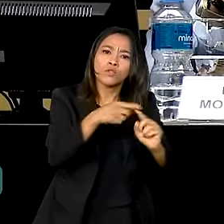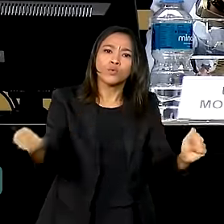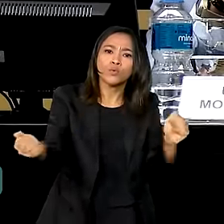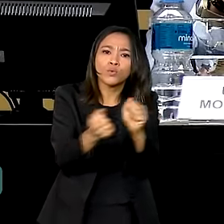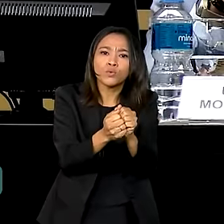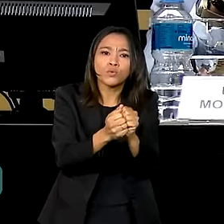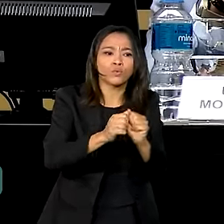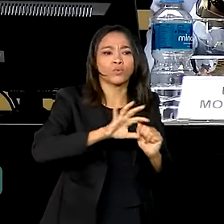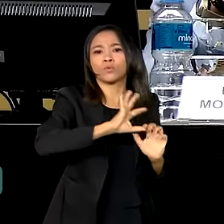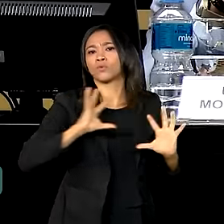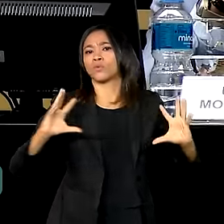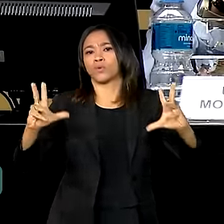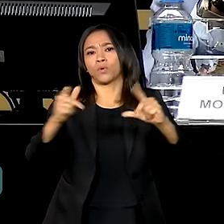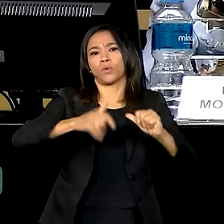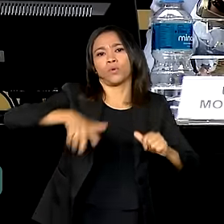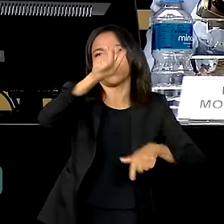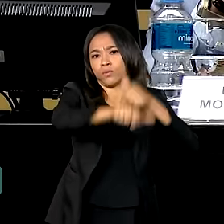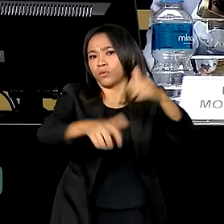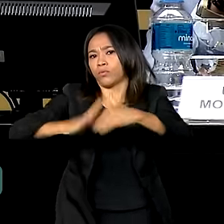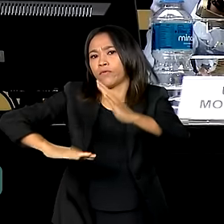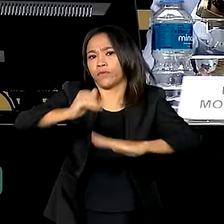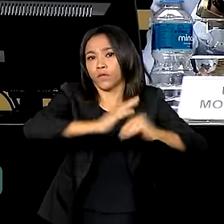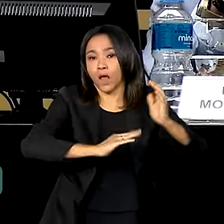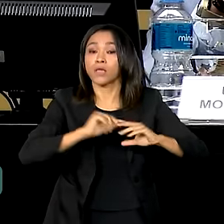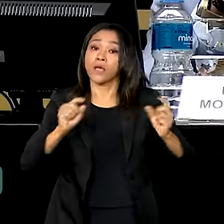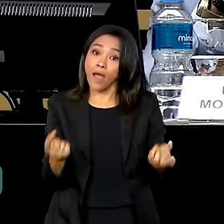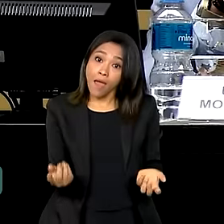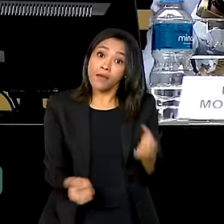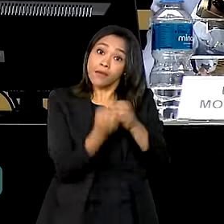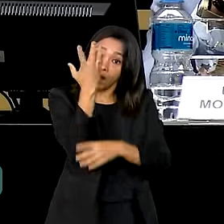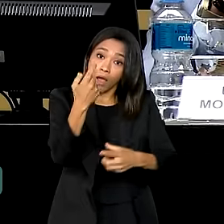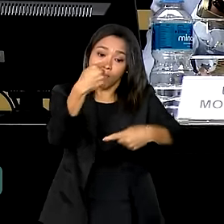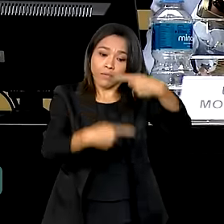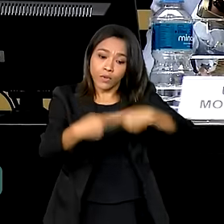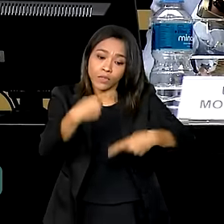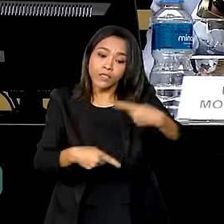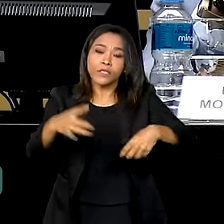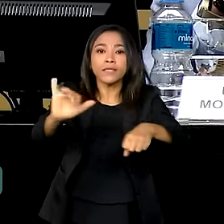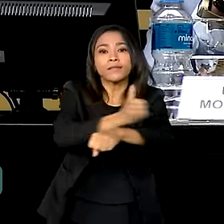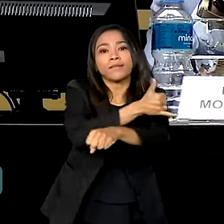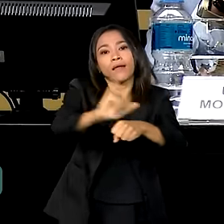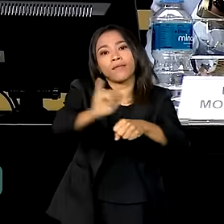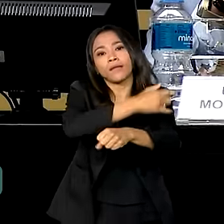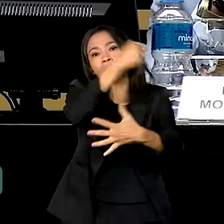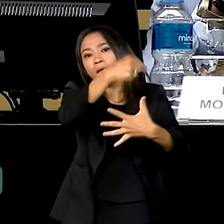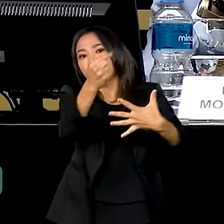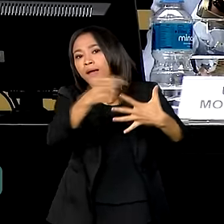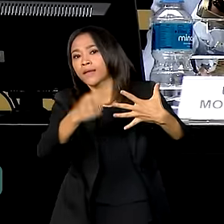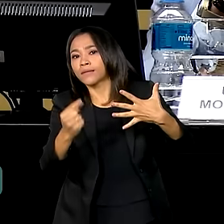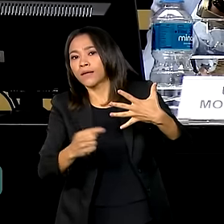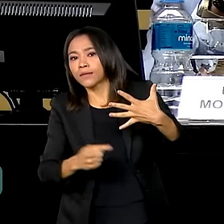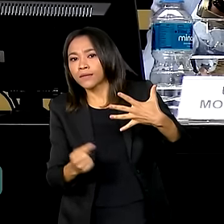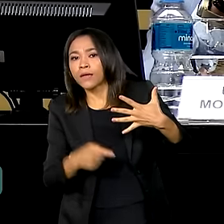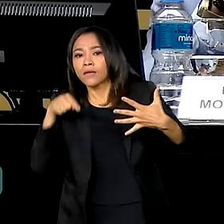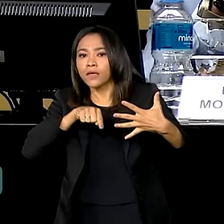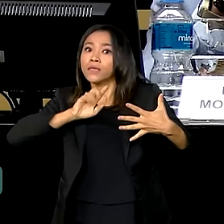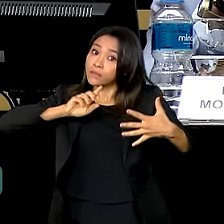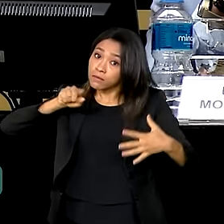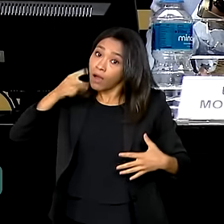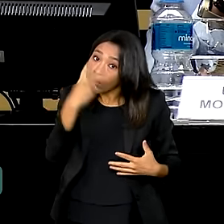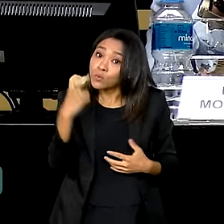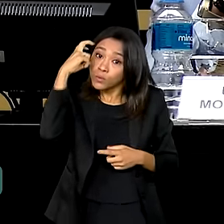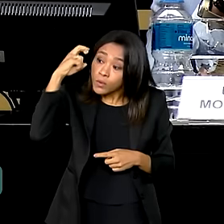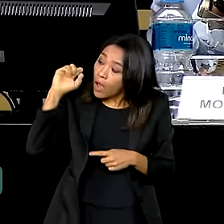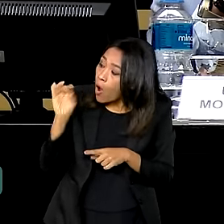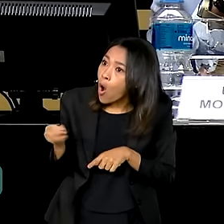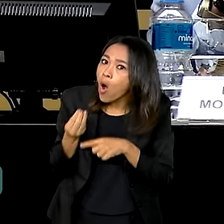Temos a obrigação de implementar políticas estratégicas e estruturantes para extrairmos o melhor dessa mina de oportunidades que